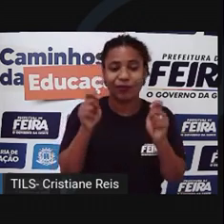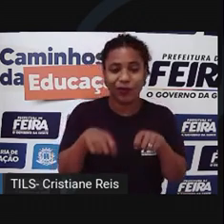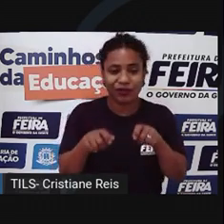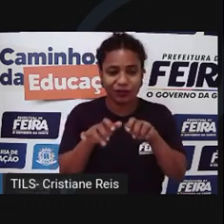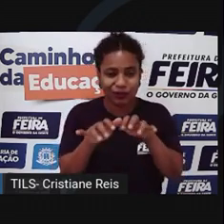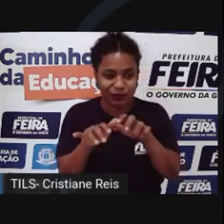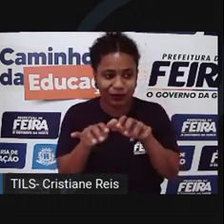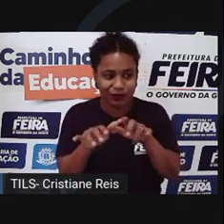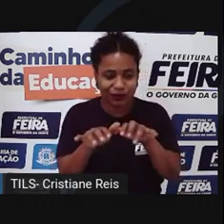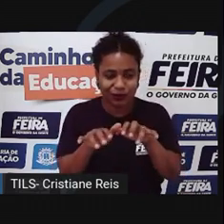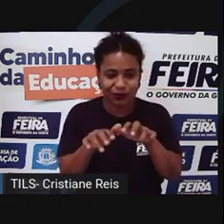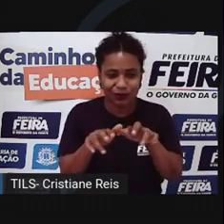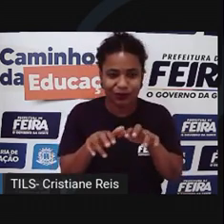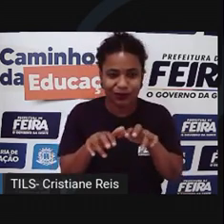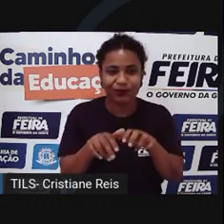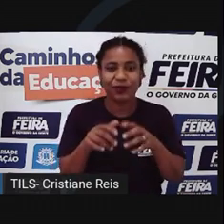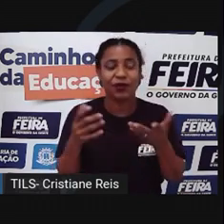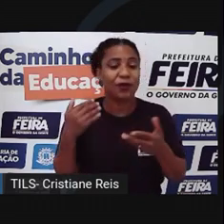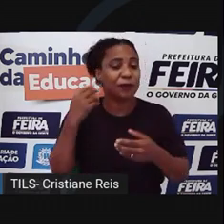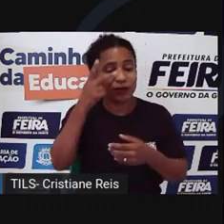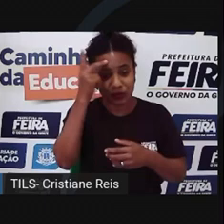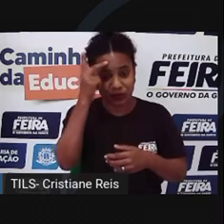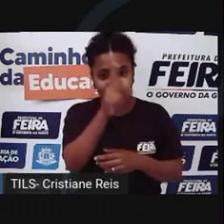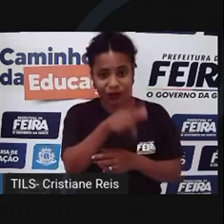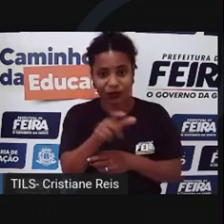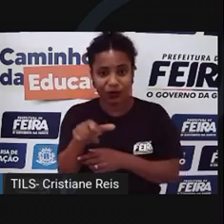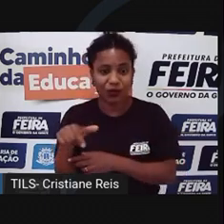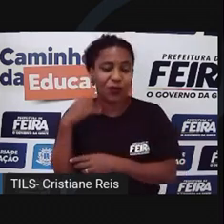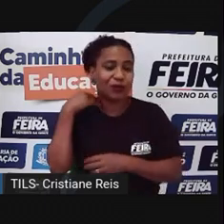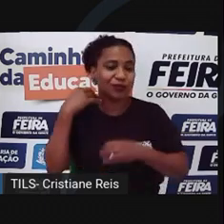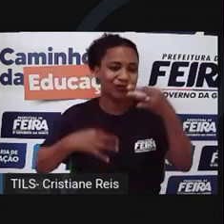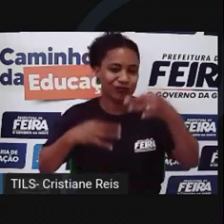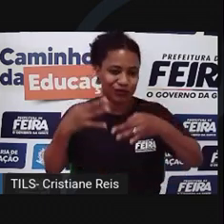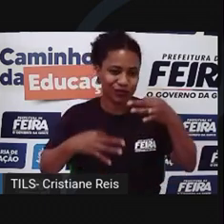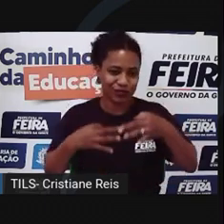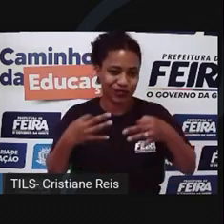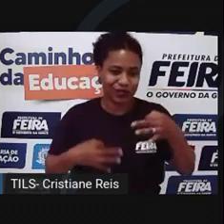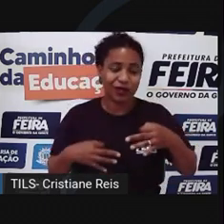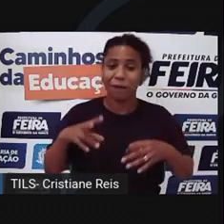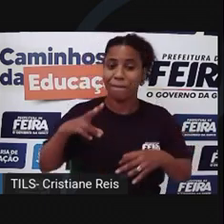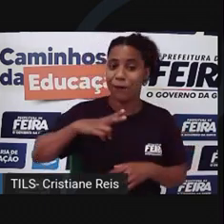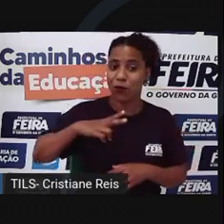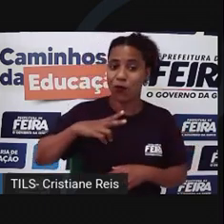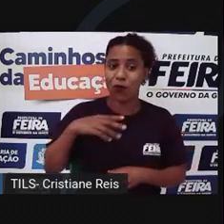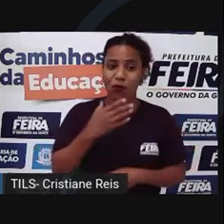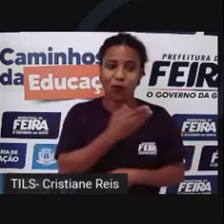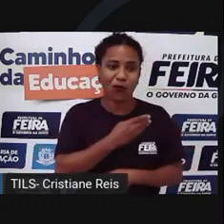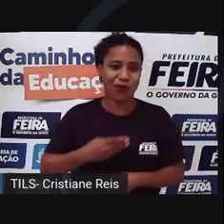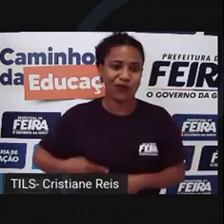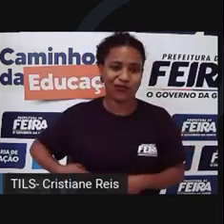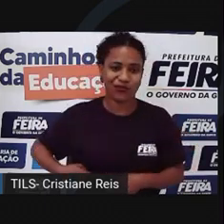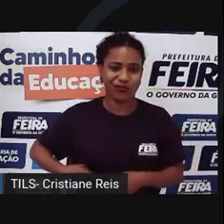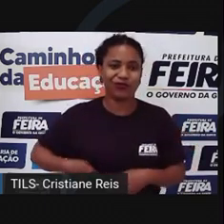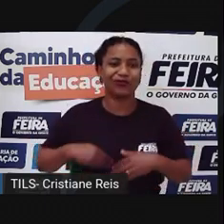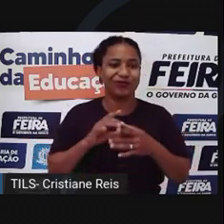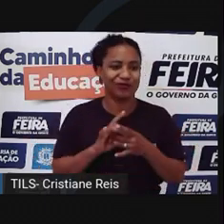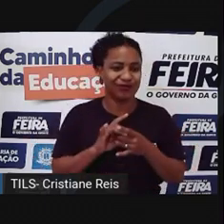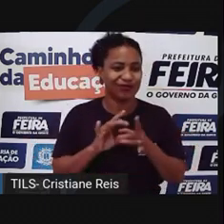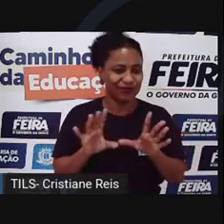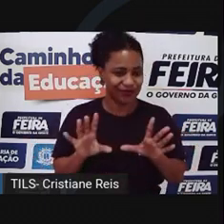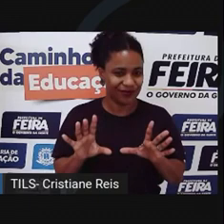pessoas naturais ou jurídicas, de direito público ou privado, objetivando proteger os direitos